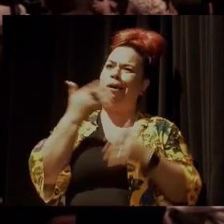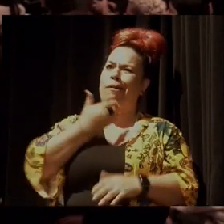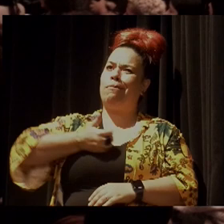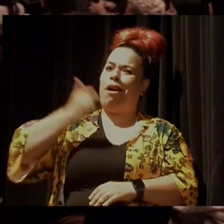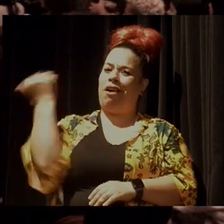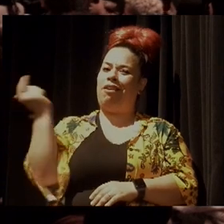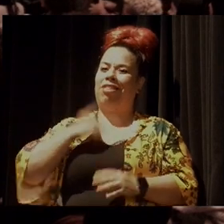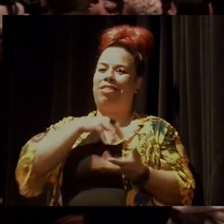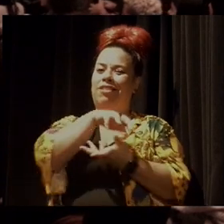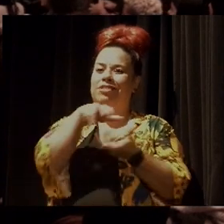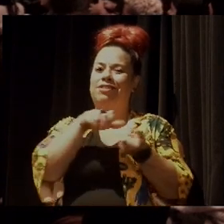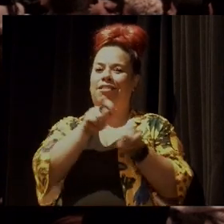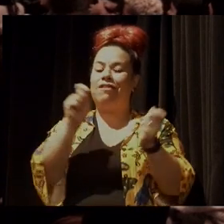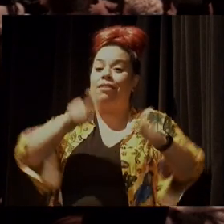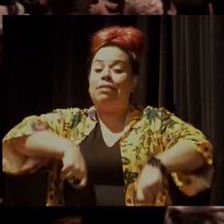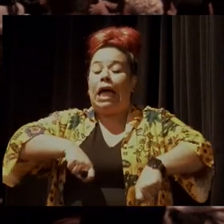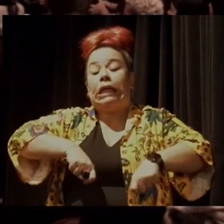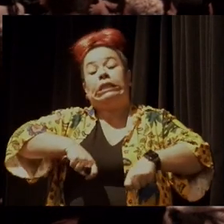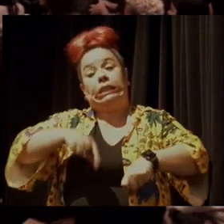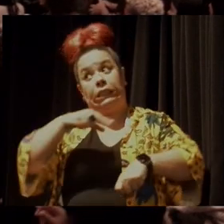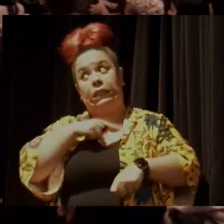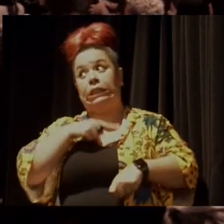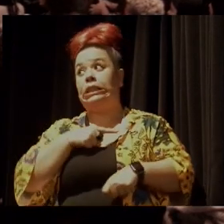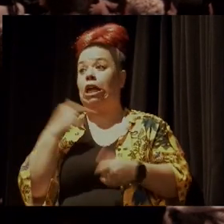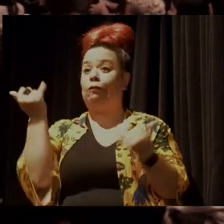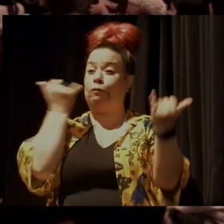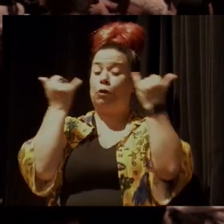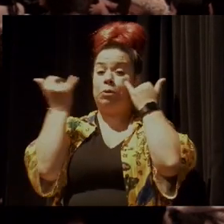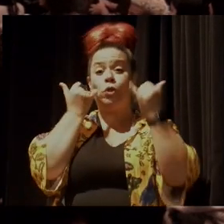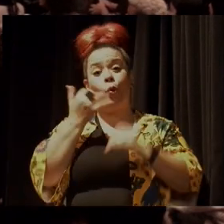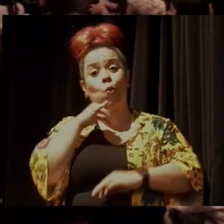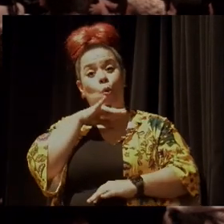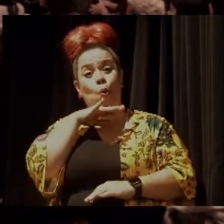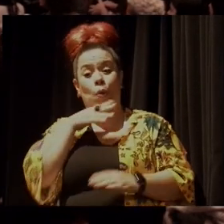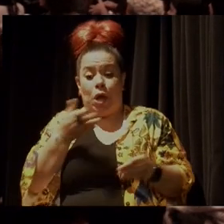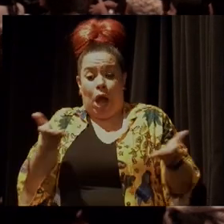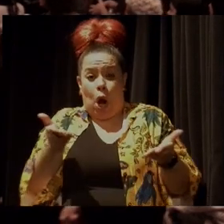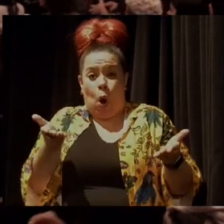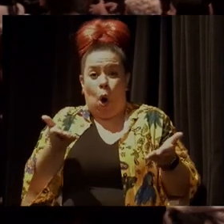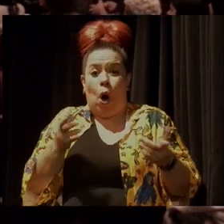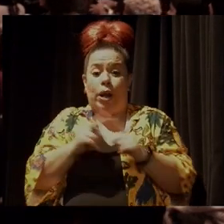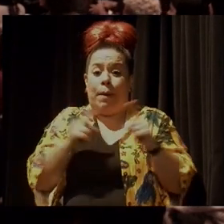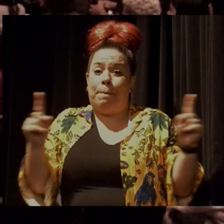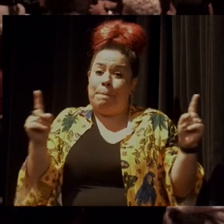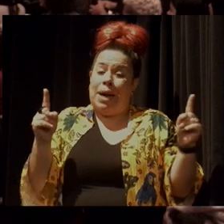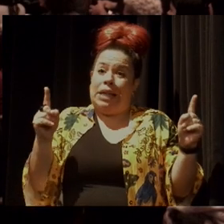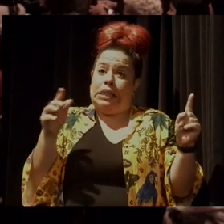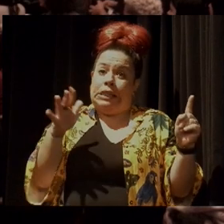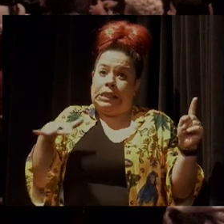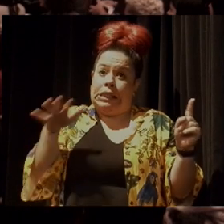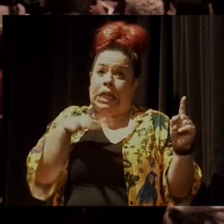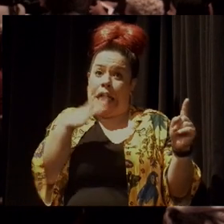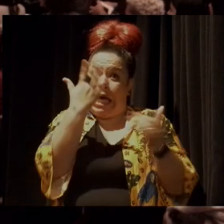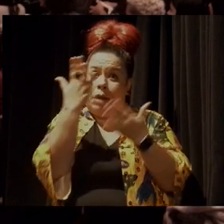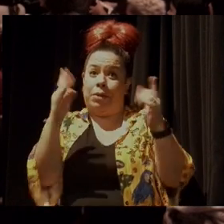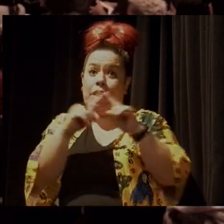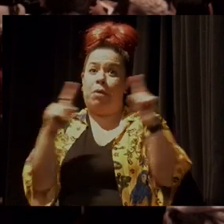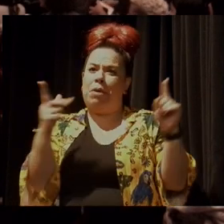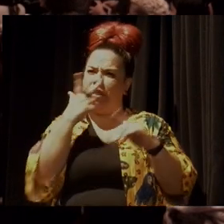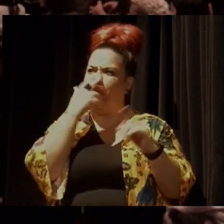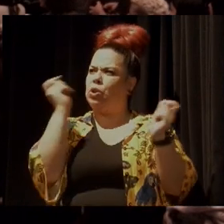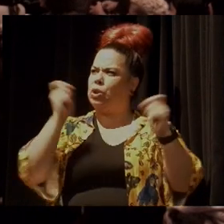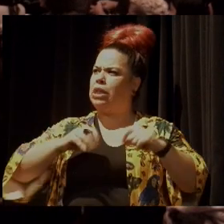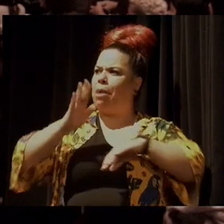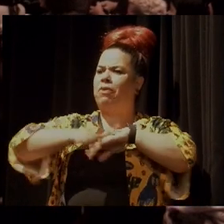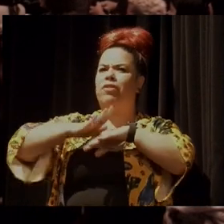mais sustentável, apesar de todas as más notícias recentes que a gente teve aí na área ambiental. Mas acho que a gente vai ter um